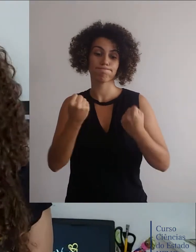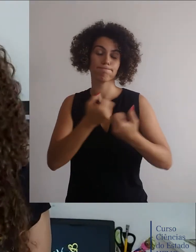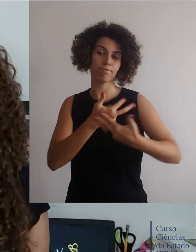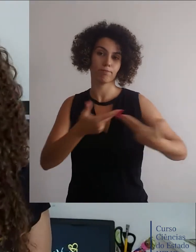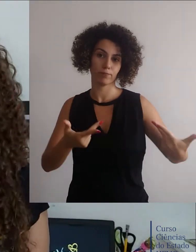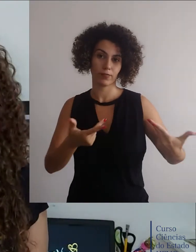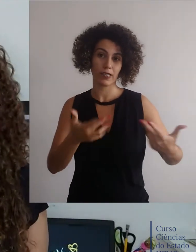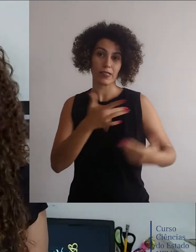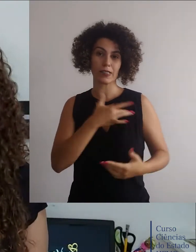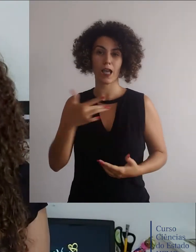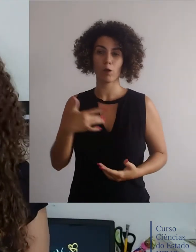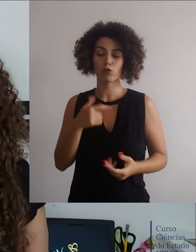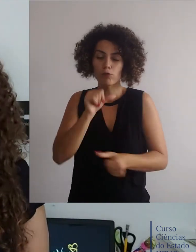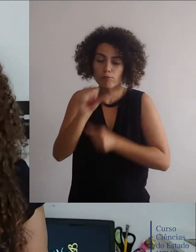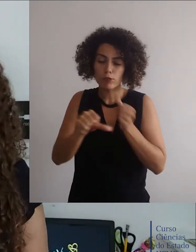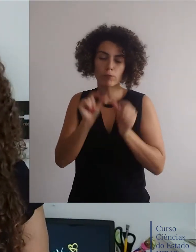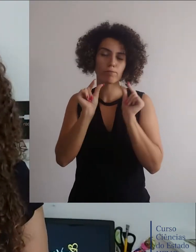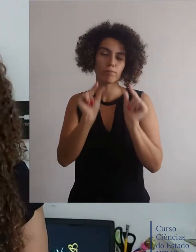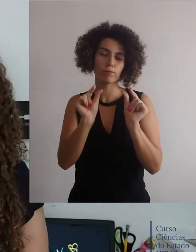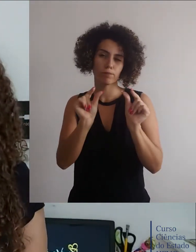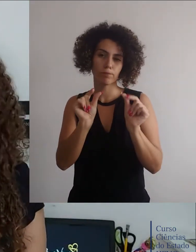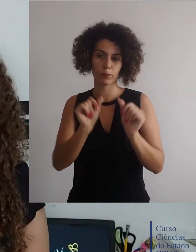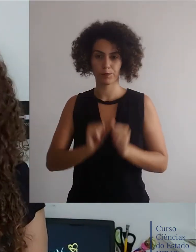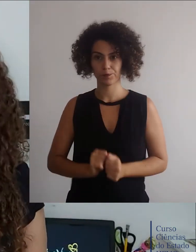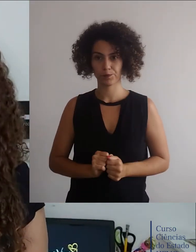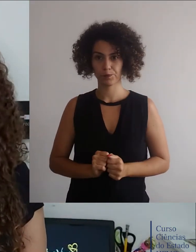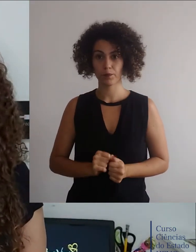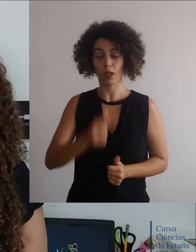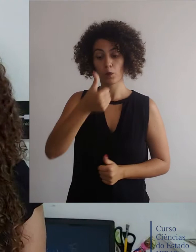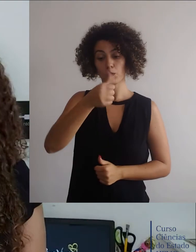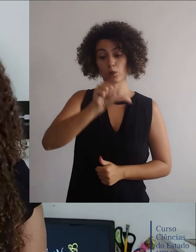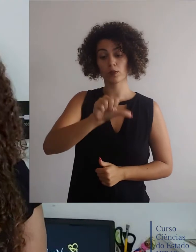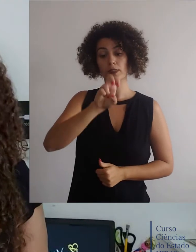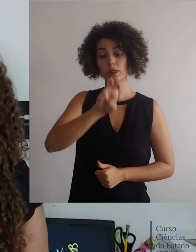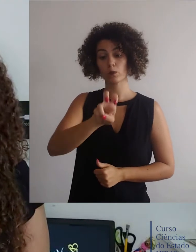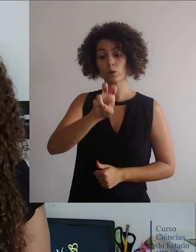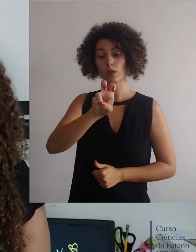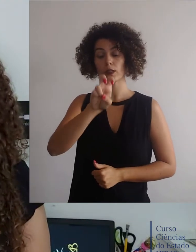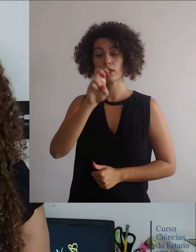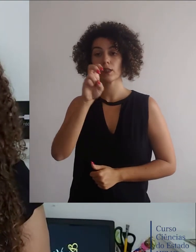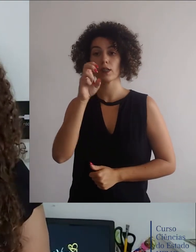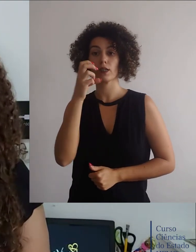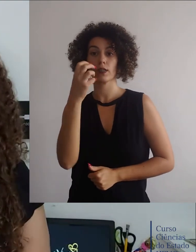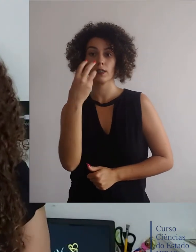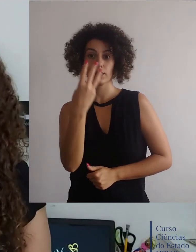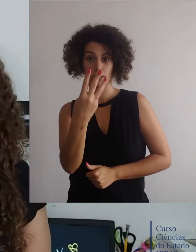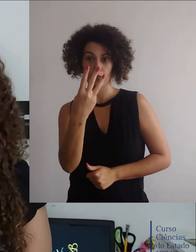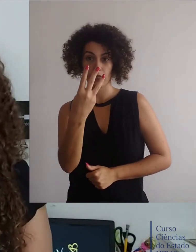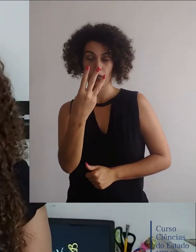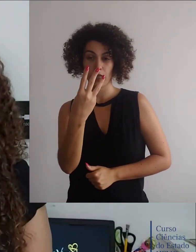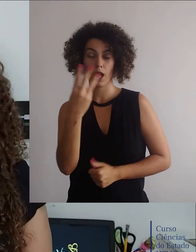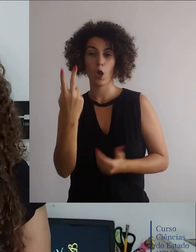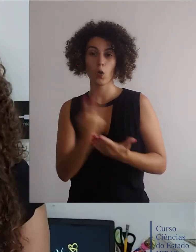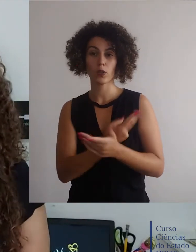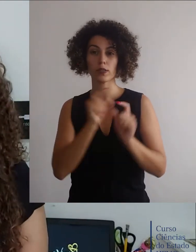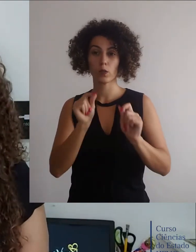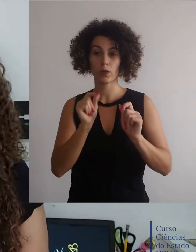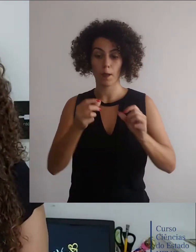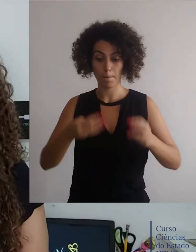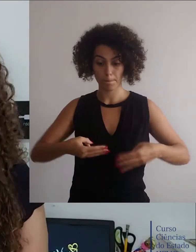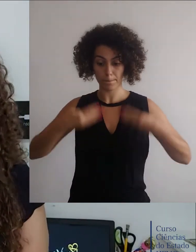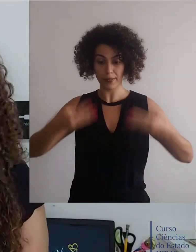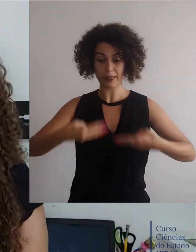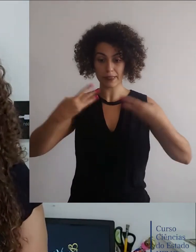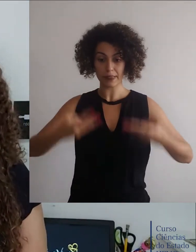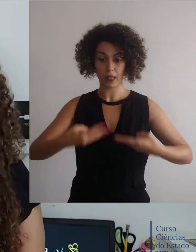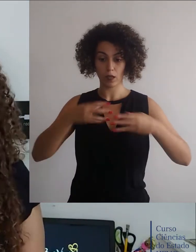foi vista tanta mudança. Também em 1953, foi desmembrado o Ministério da Educação e Saúde. Agora a